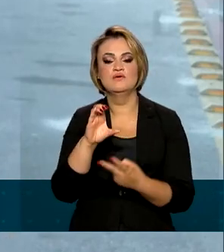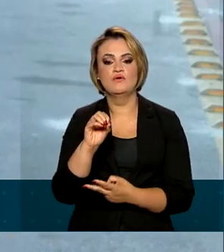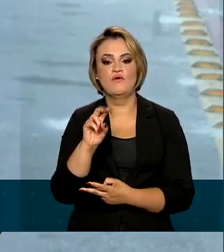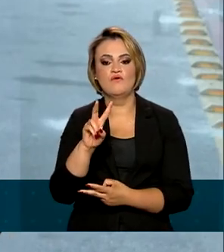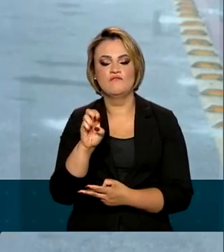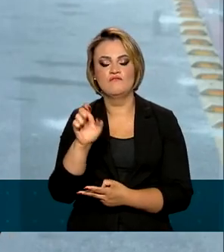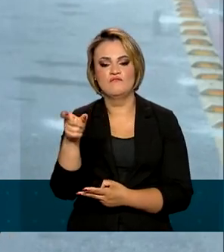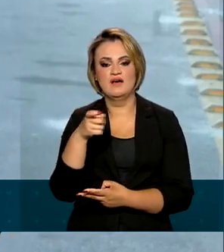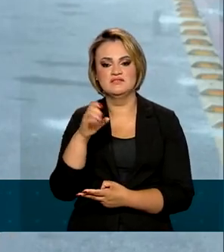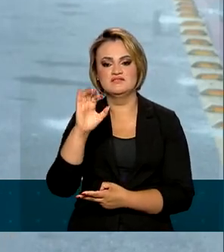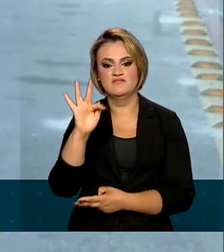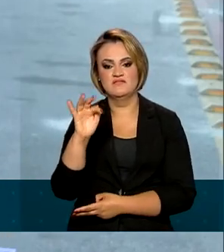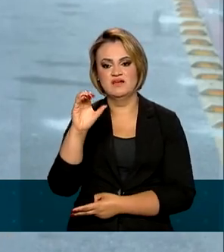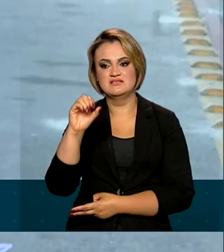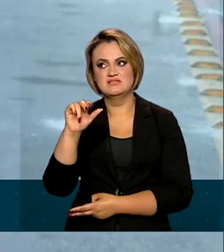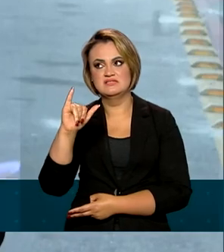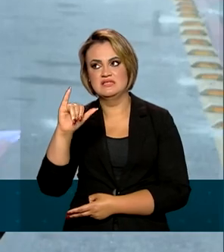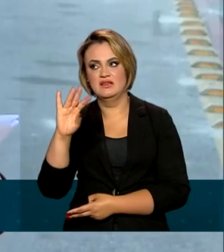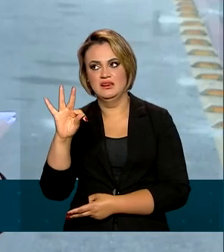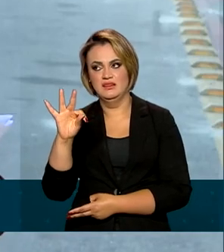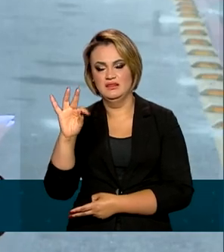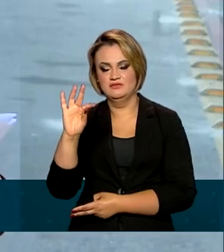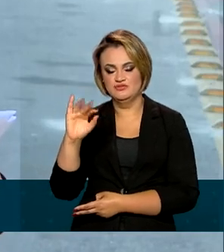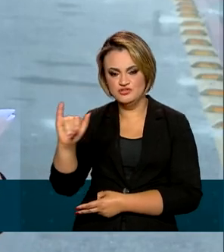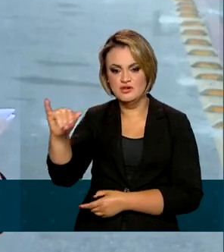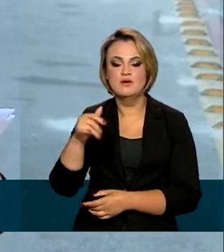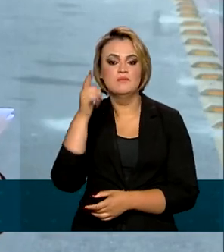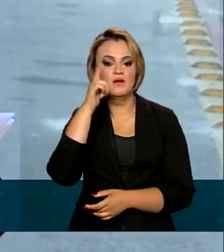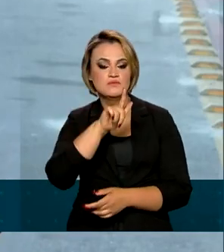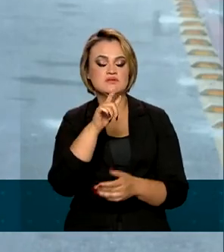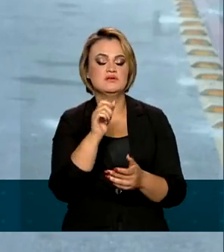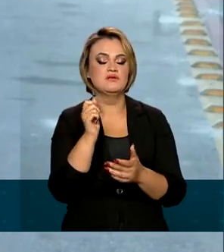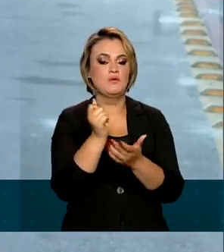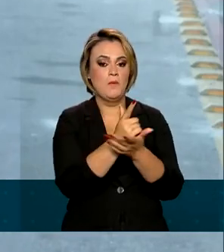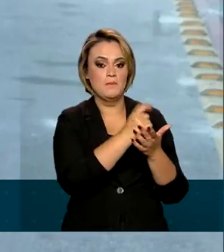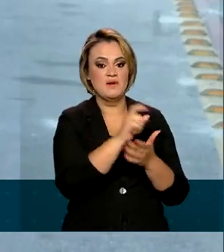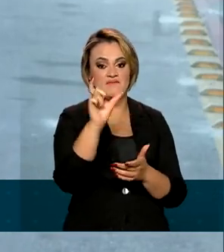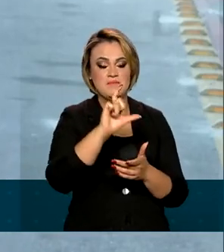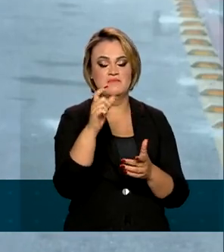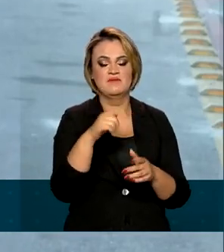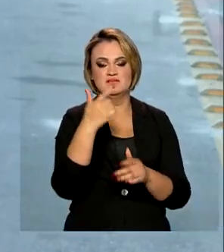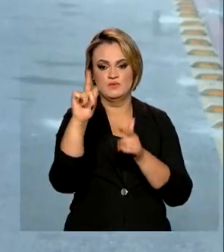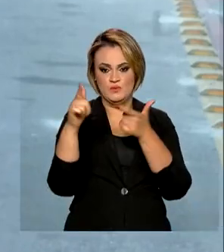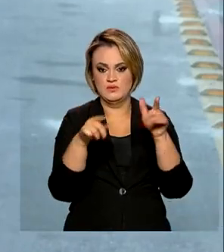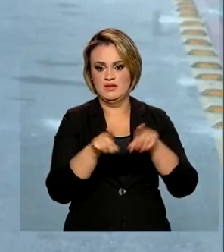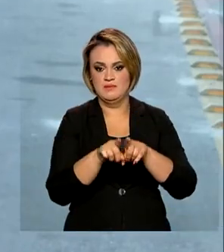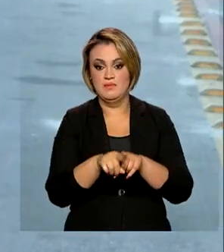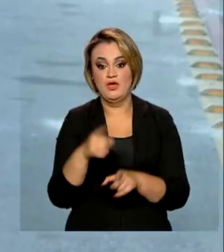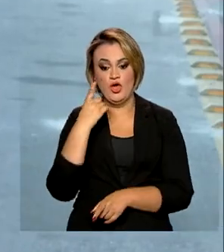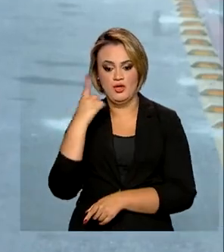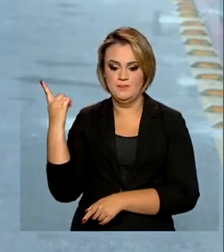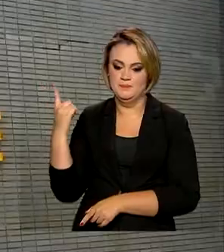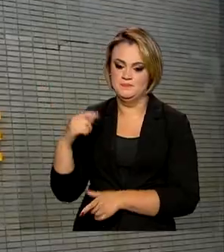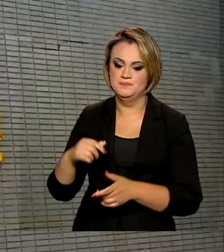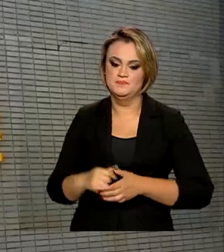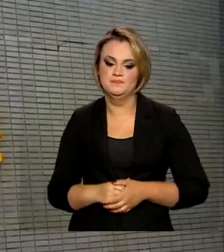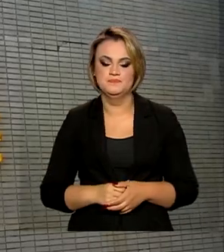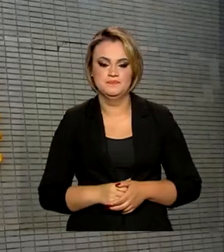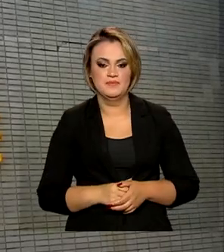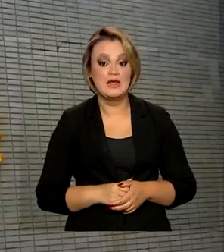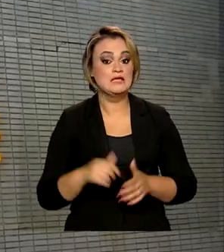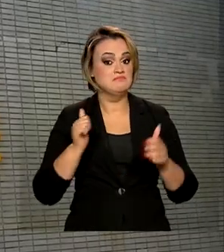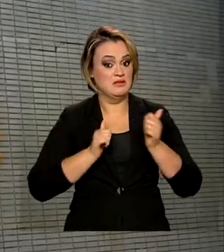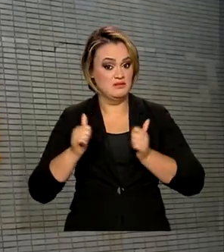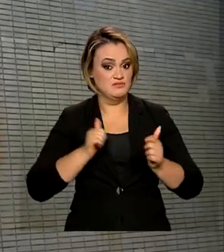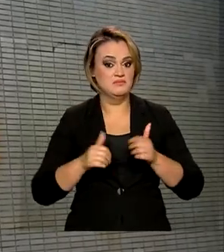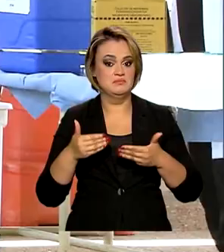Facility para aquisição de mais imunizantes para essa faixa etária. Vamos ver os detalhes na reportagem. A